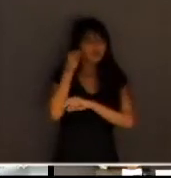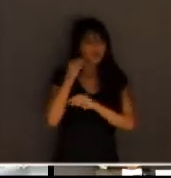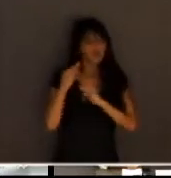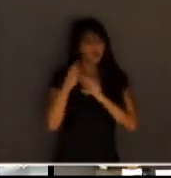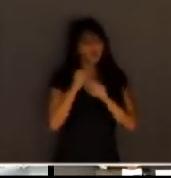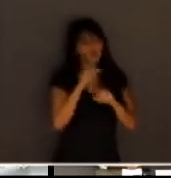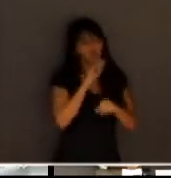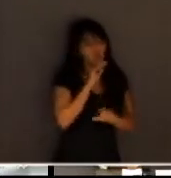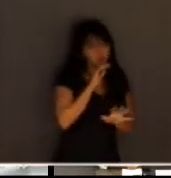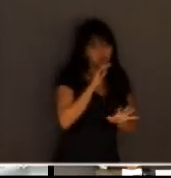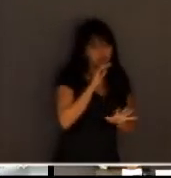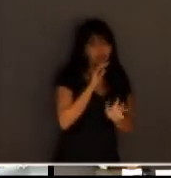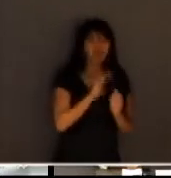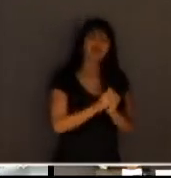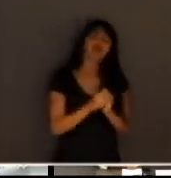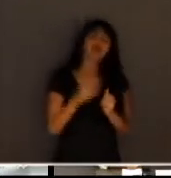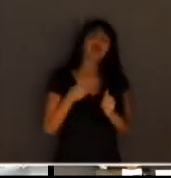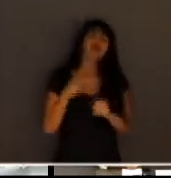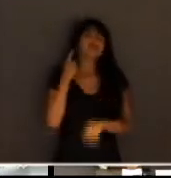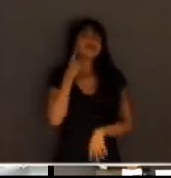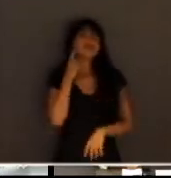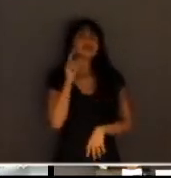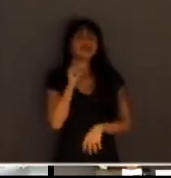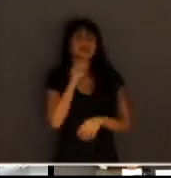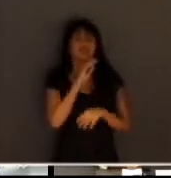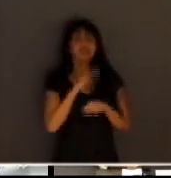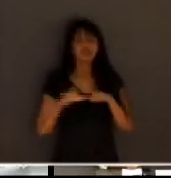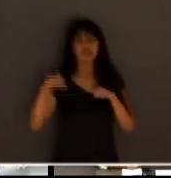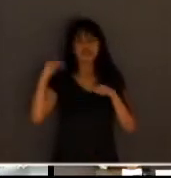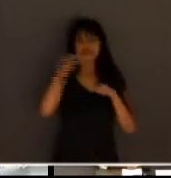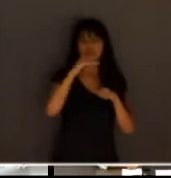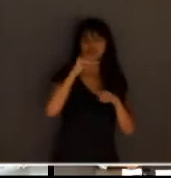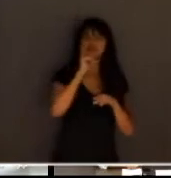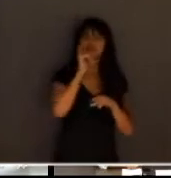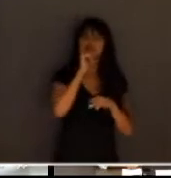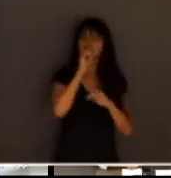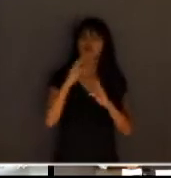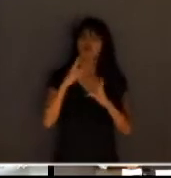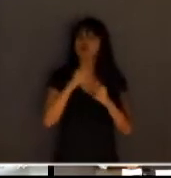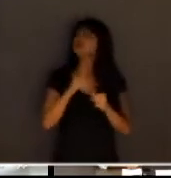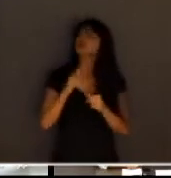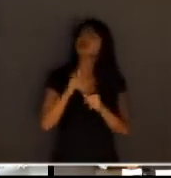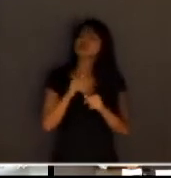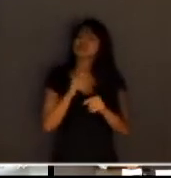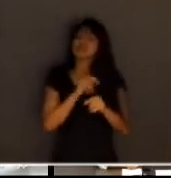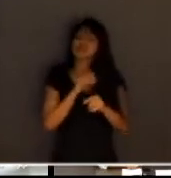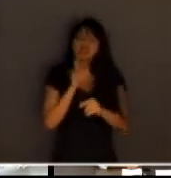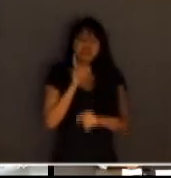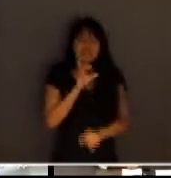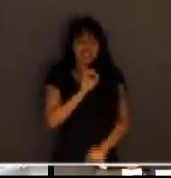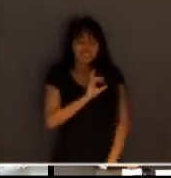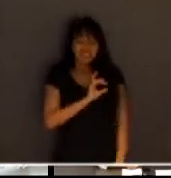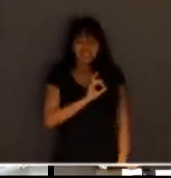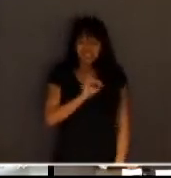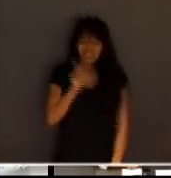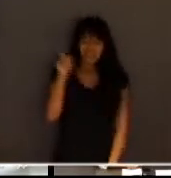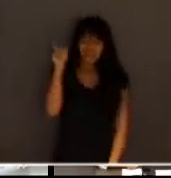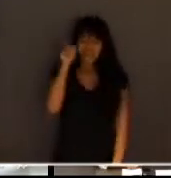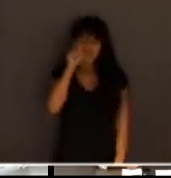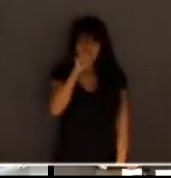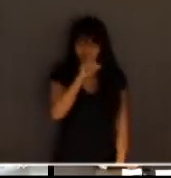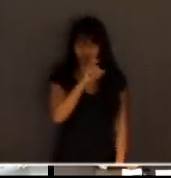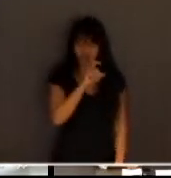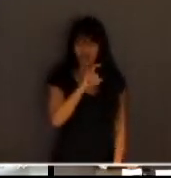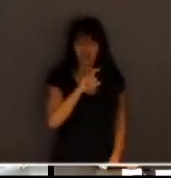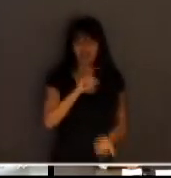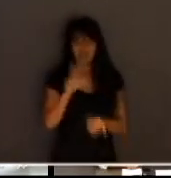E o que eu consigo pensar é que, acima de tudo, na hora que o bicho pegou, na hora que a coisa ficou difícil para a gente, a gente se